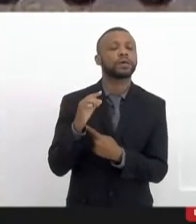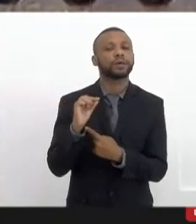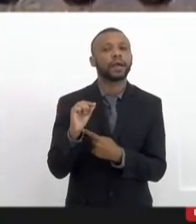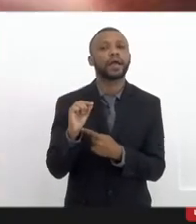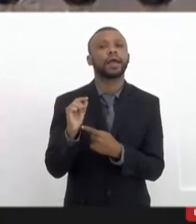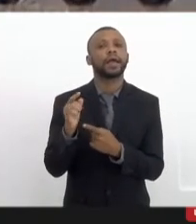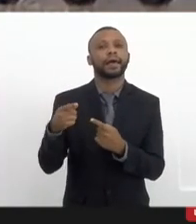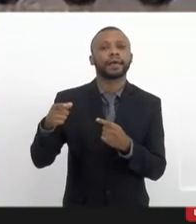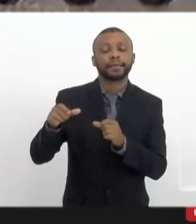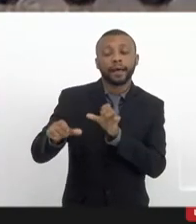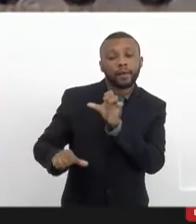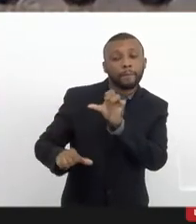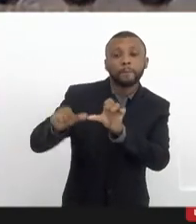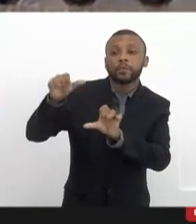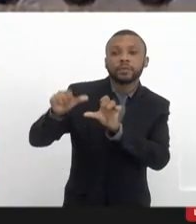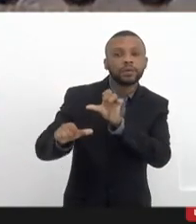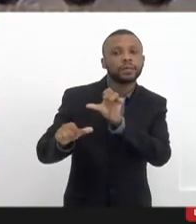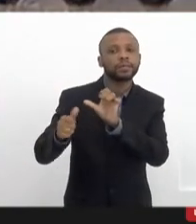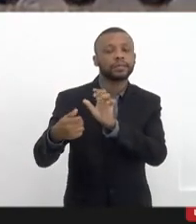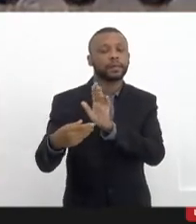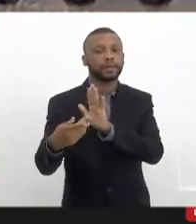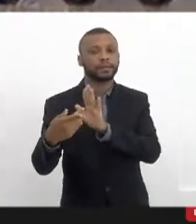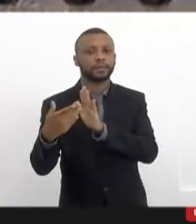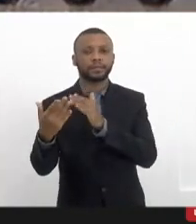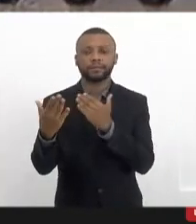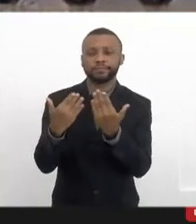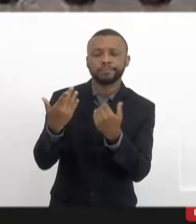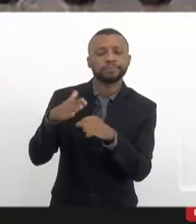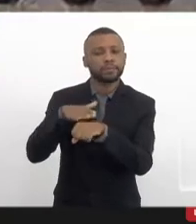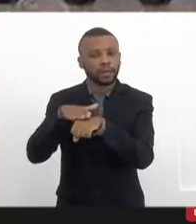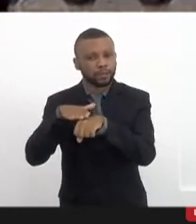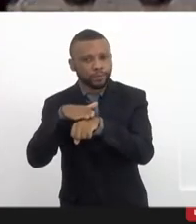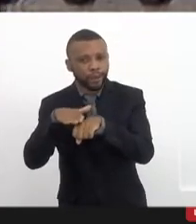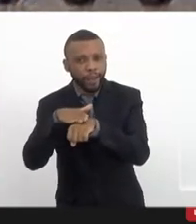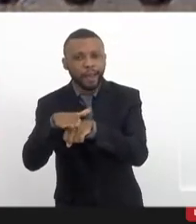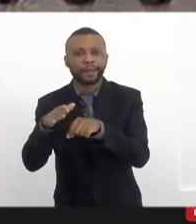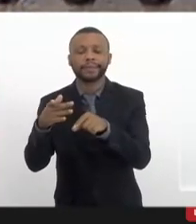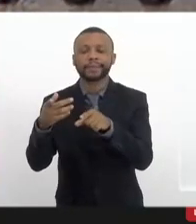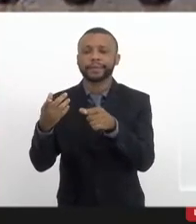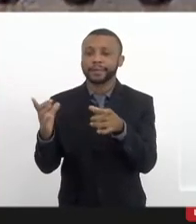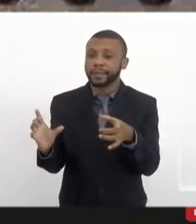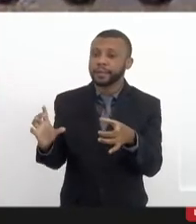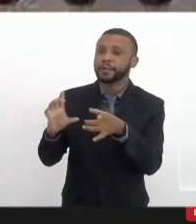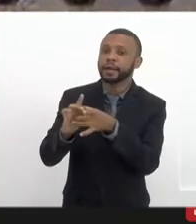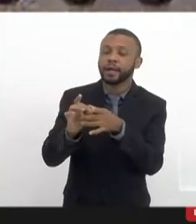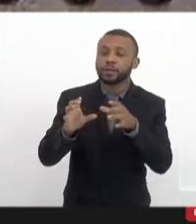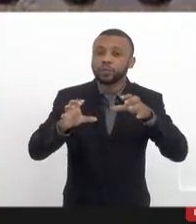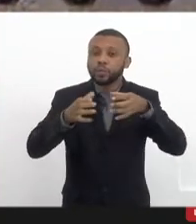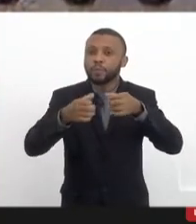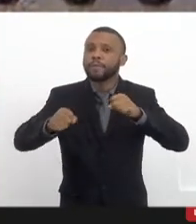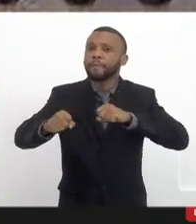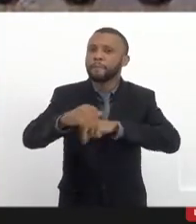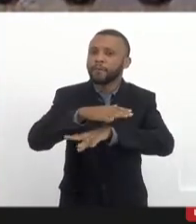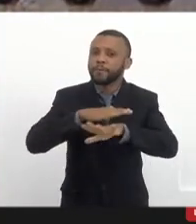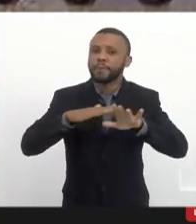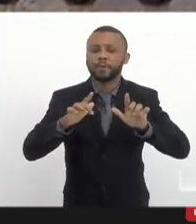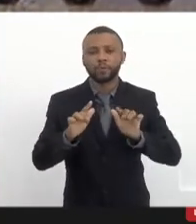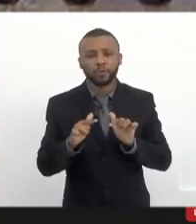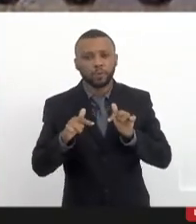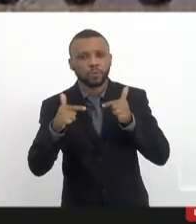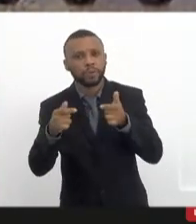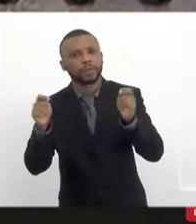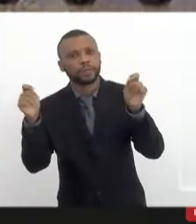essa reatualização das conversas entre o próprio movimento para que possa ter aí um